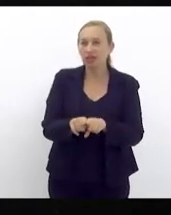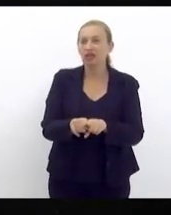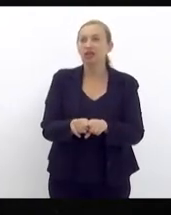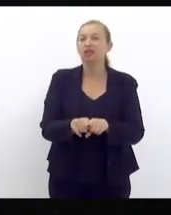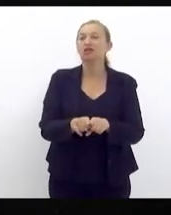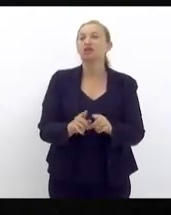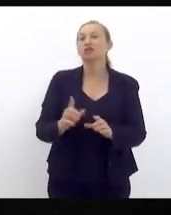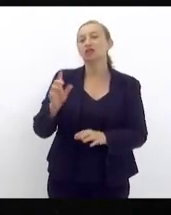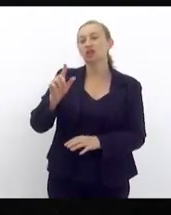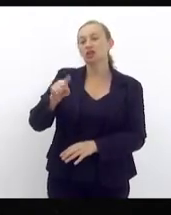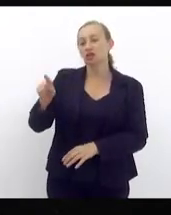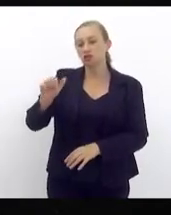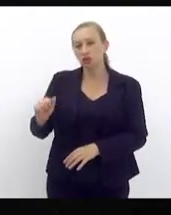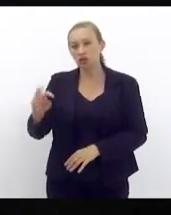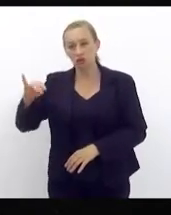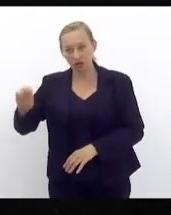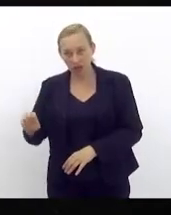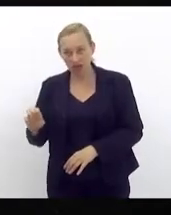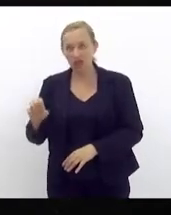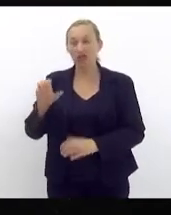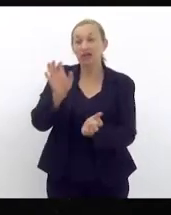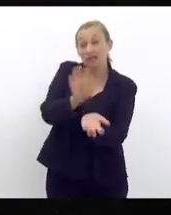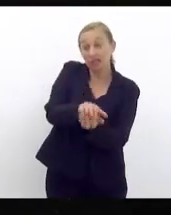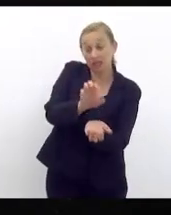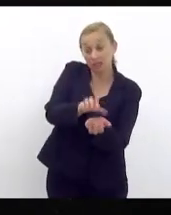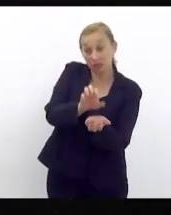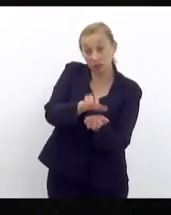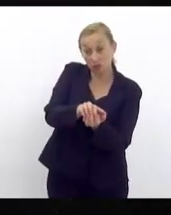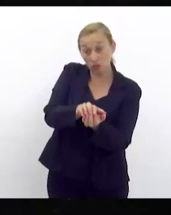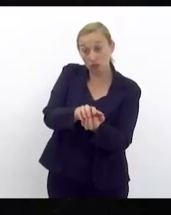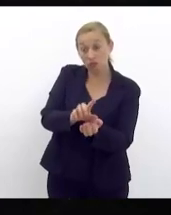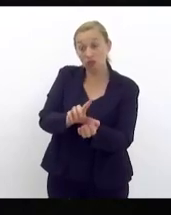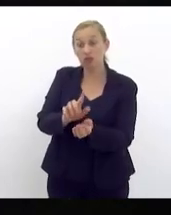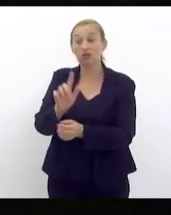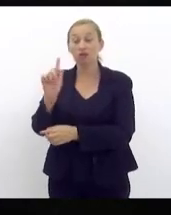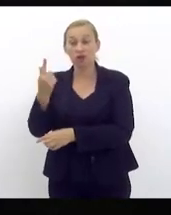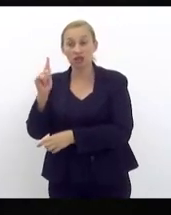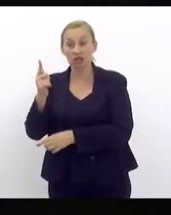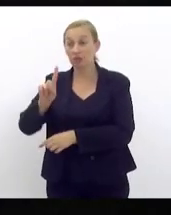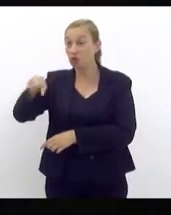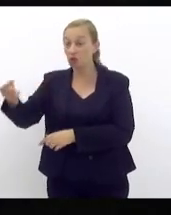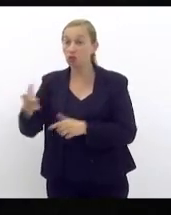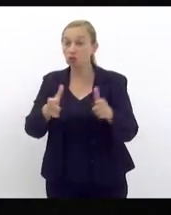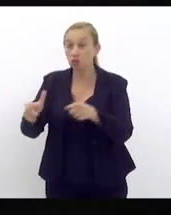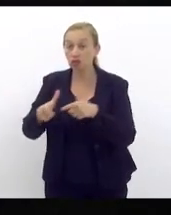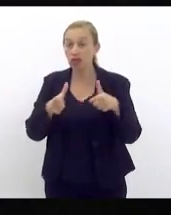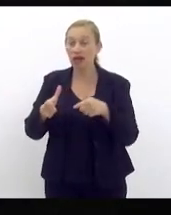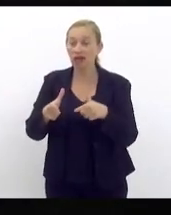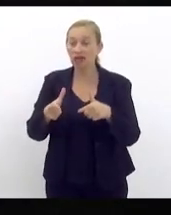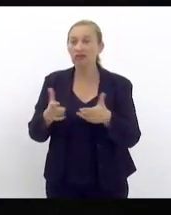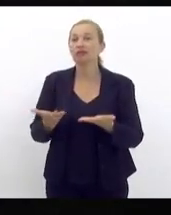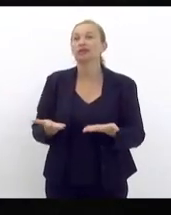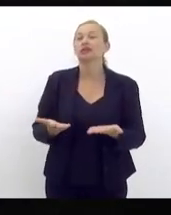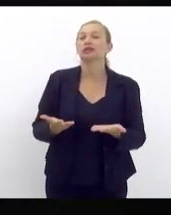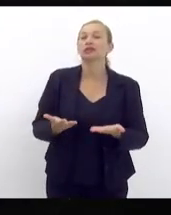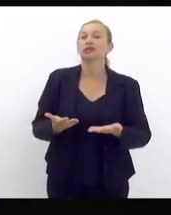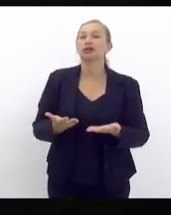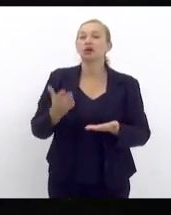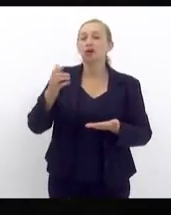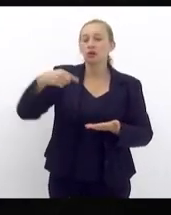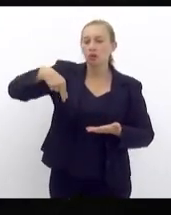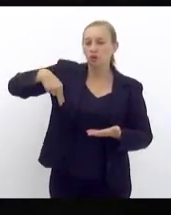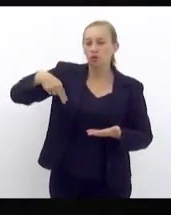Oeste Santa Cruz Iuaíba Cosmo Guaratiba como na capital do Rio de Janeiro que parte da Zona Norte é atendida